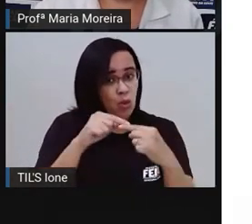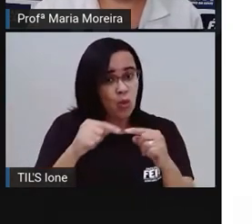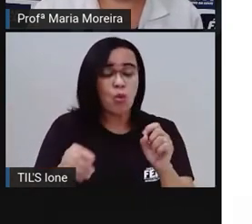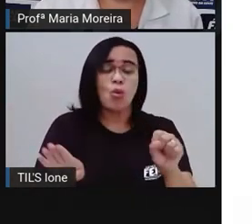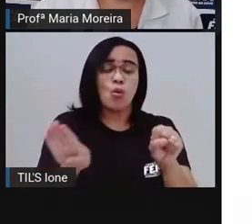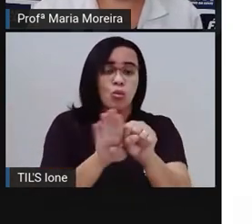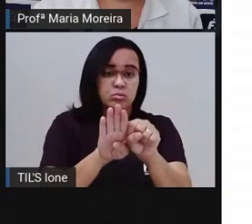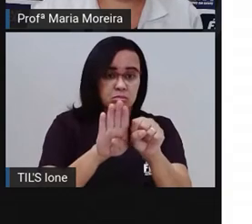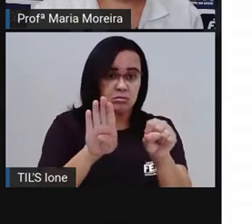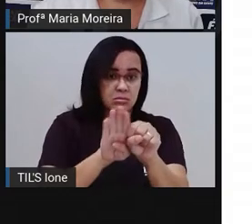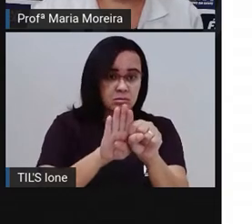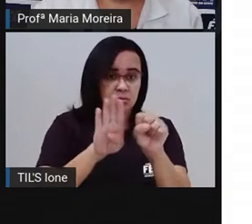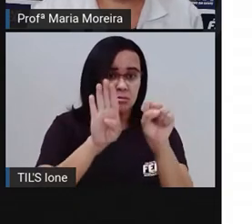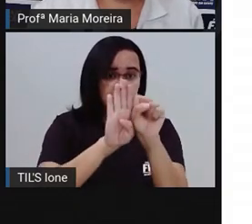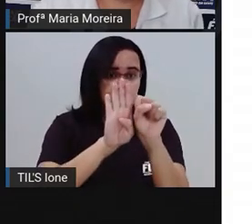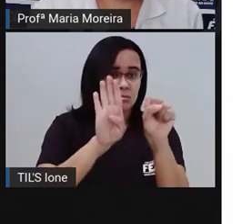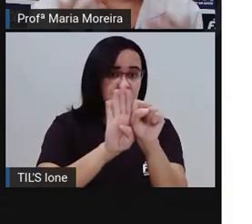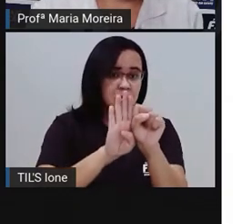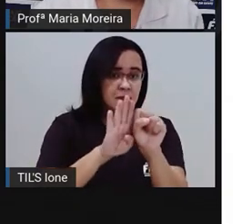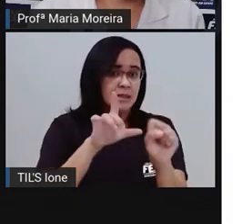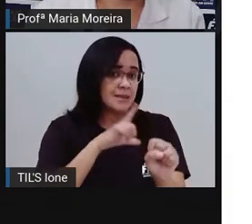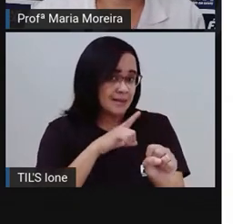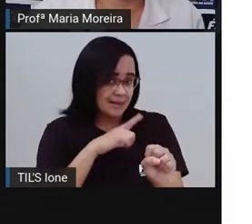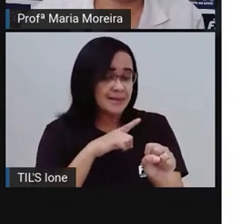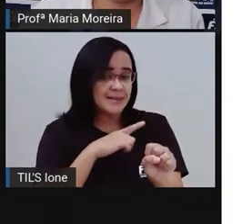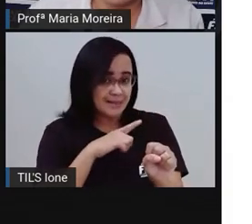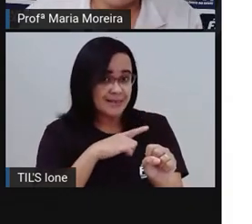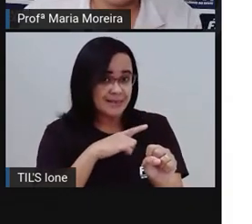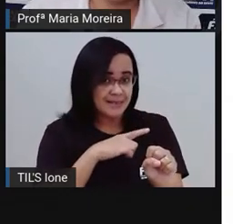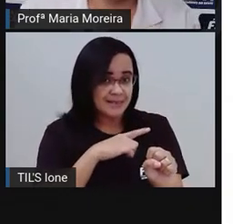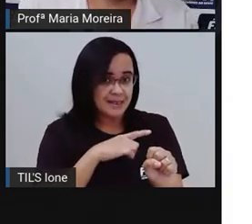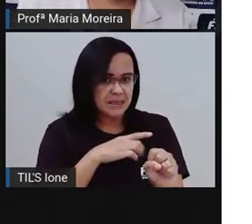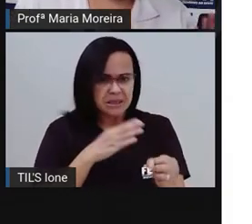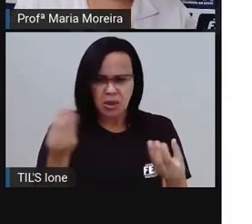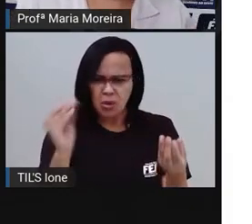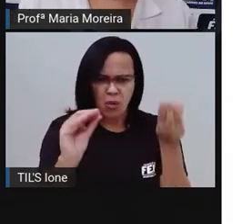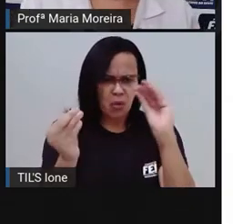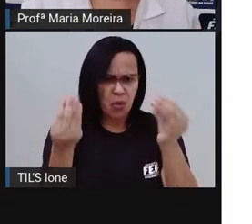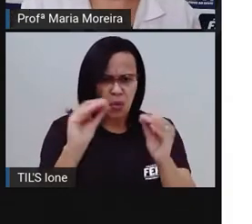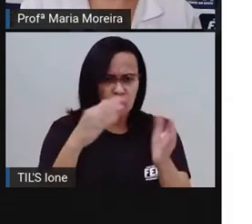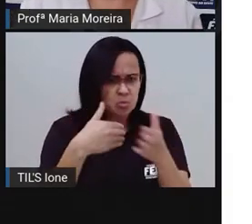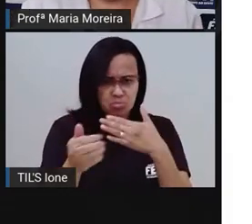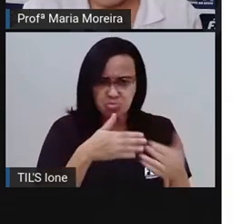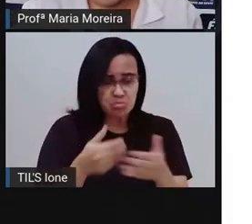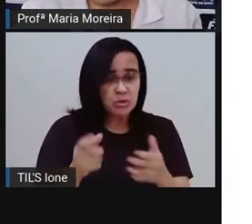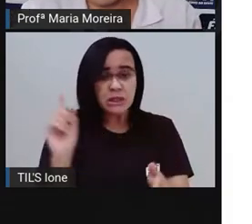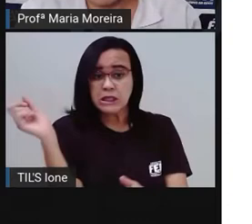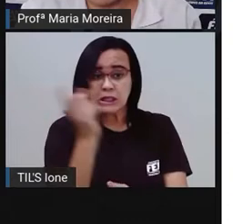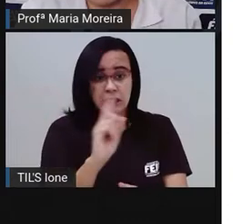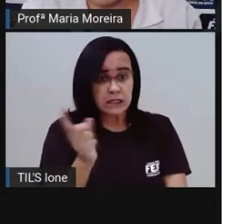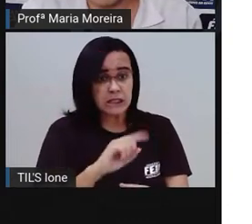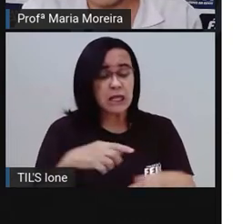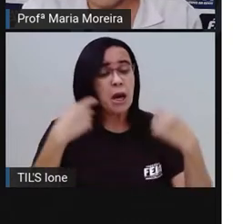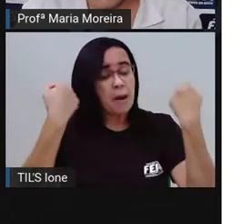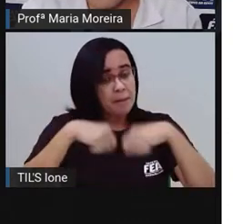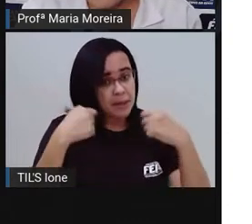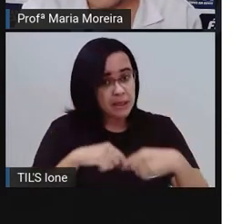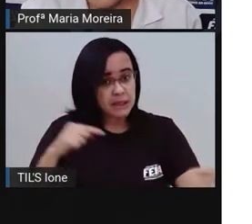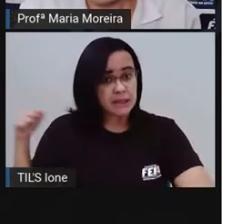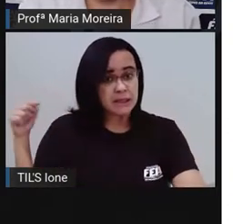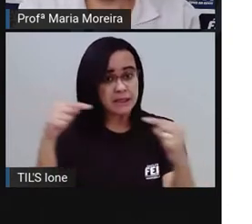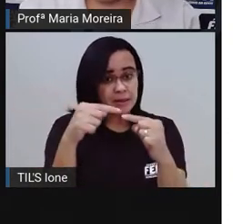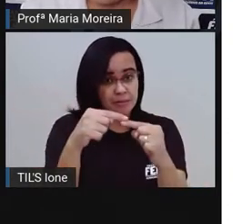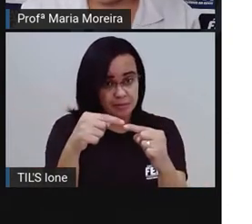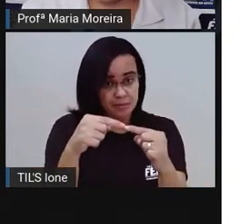que eu estou fazendo a substituição. Eu não posso simplesmente colocar um pronome aleatório. Se o substantivo que eu estou aí substituindo com o pronome,